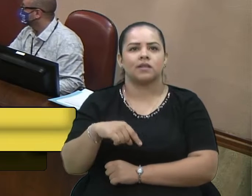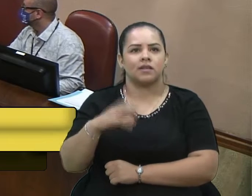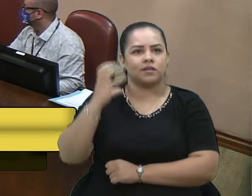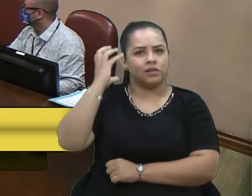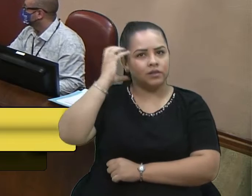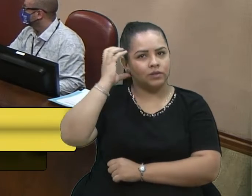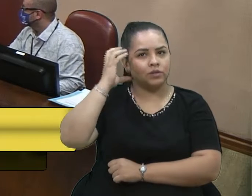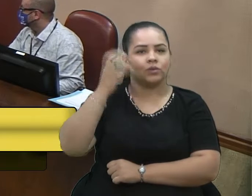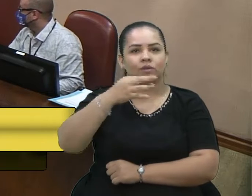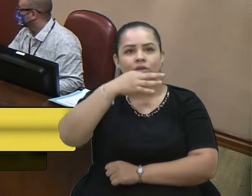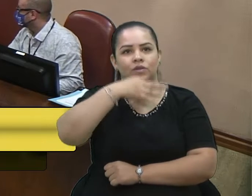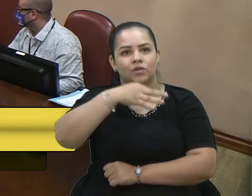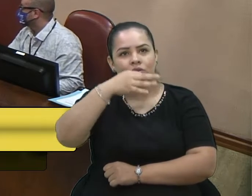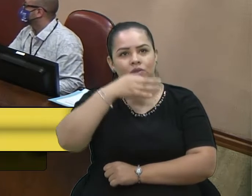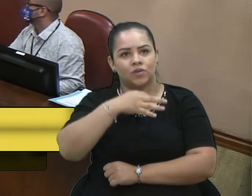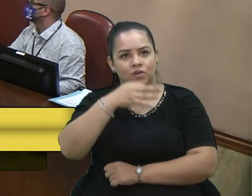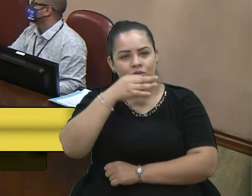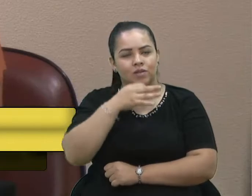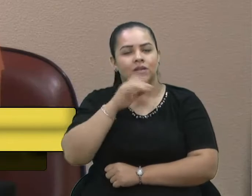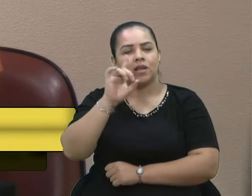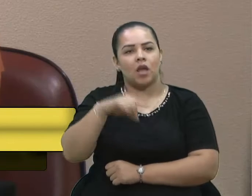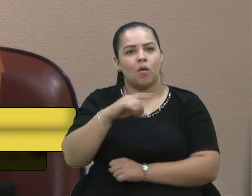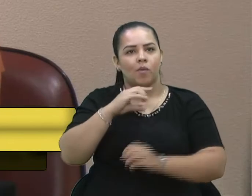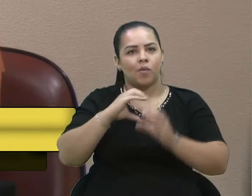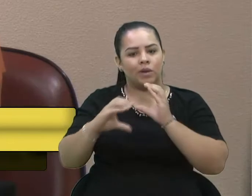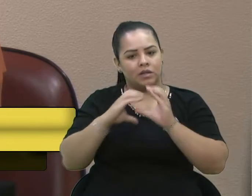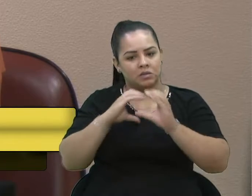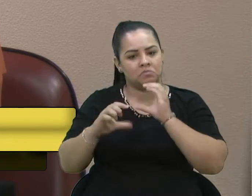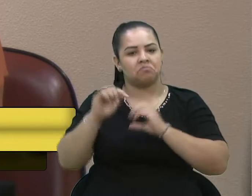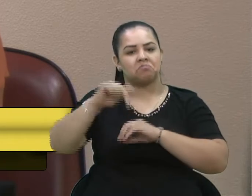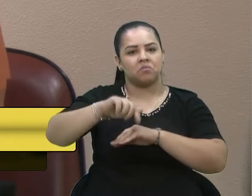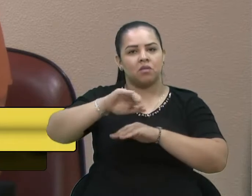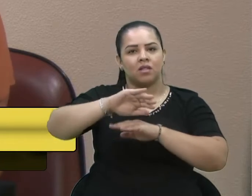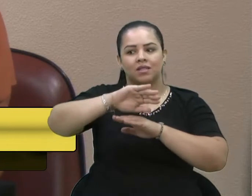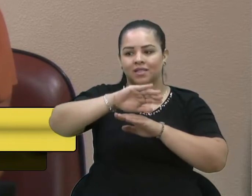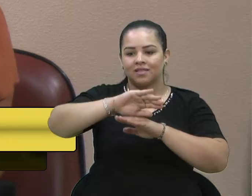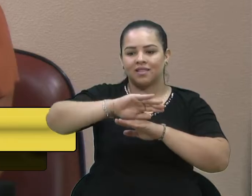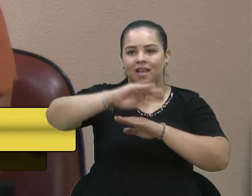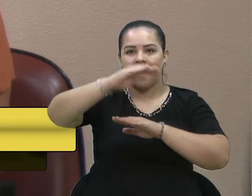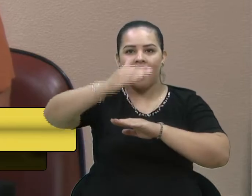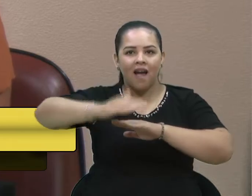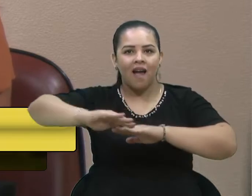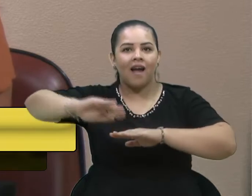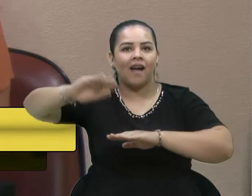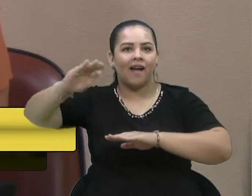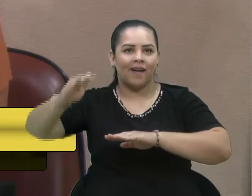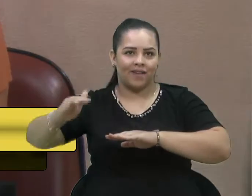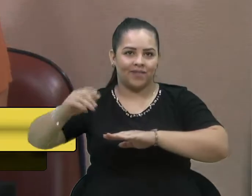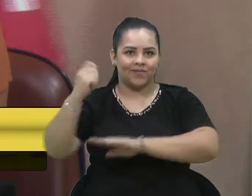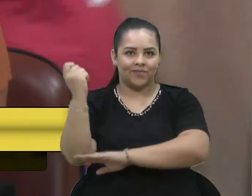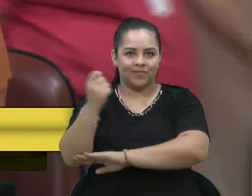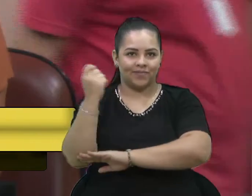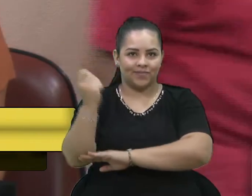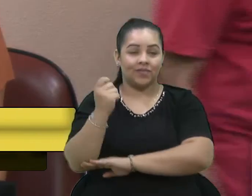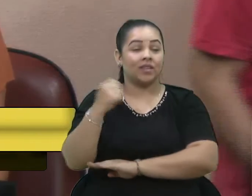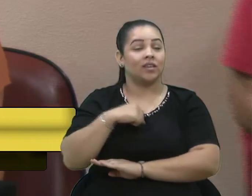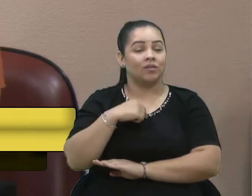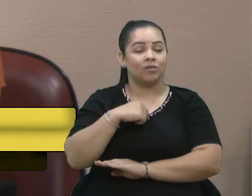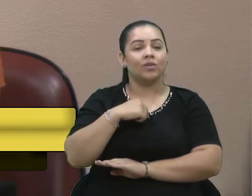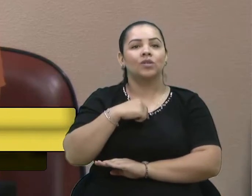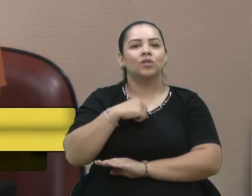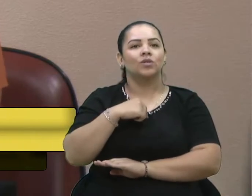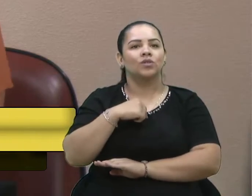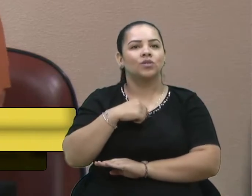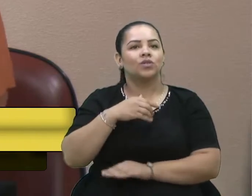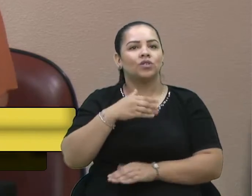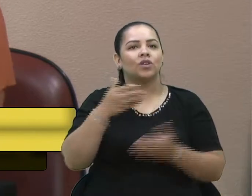comunicação na Serra Gaúcha. Por ser jornalista, por ser apaixonada pela comunicação, por já ter trabalhado, inclusive, em emissoras de